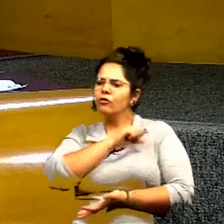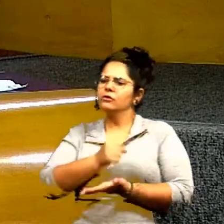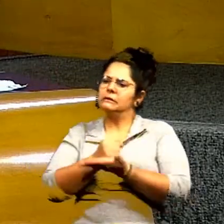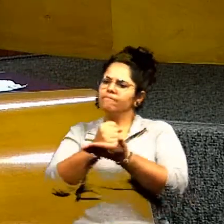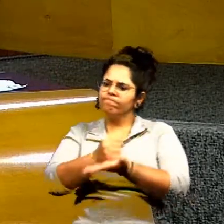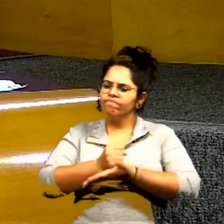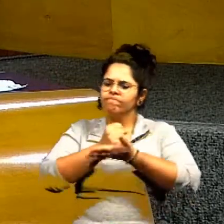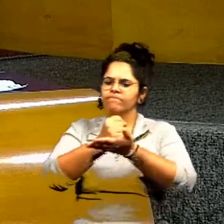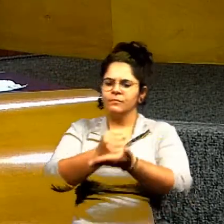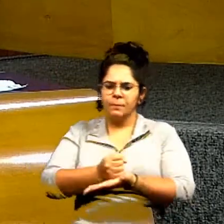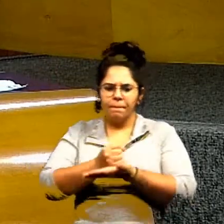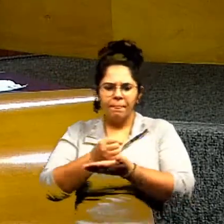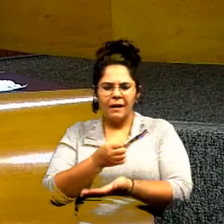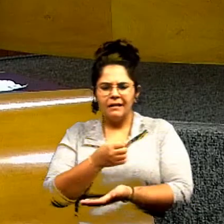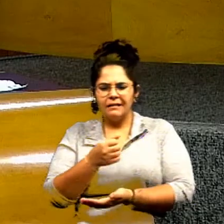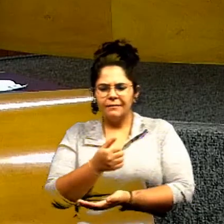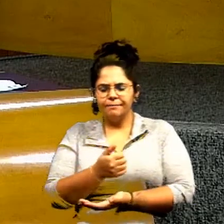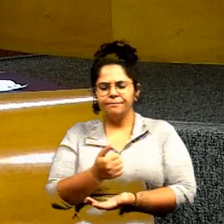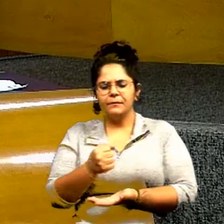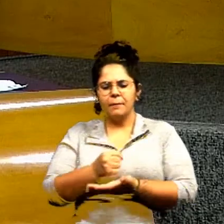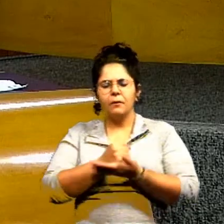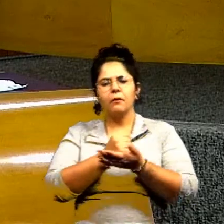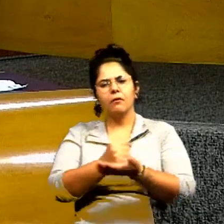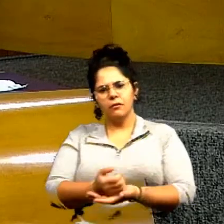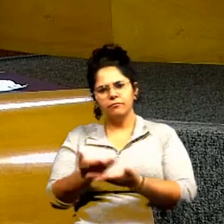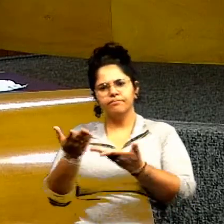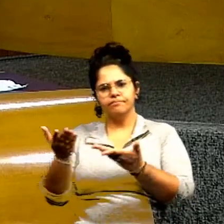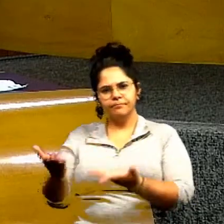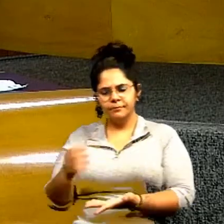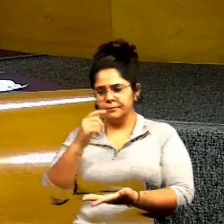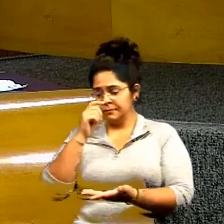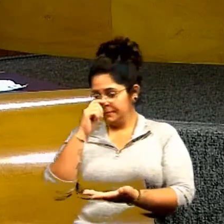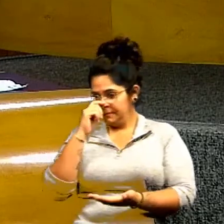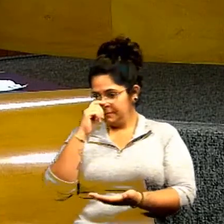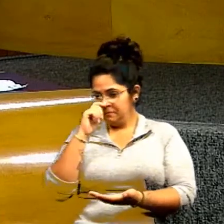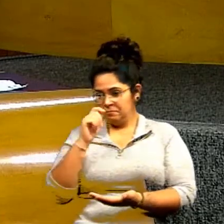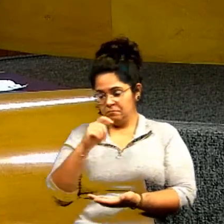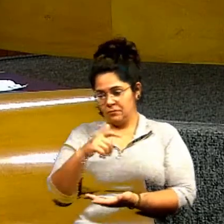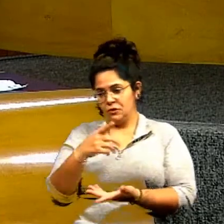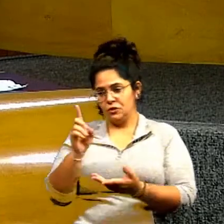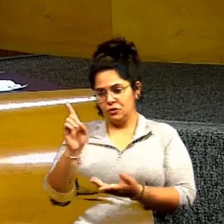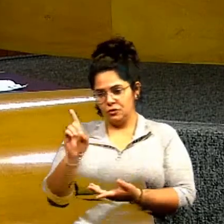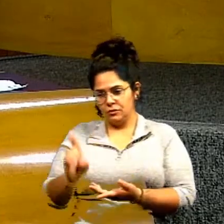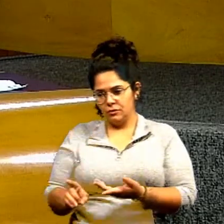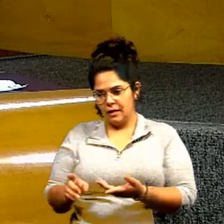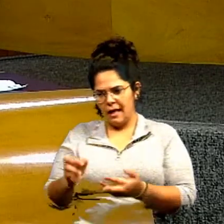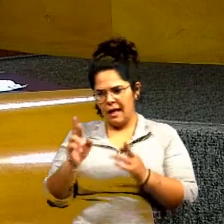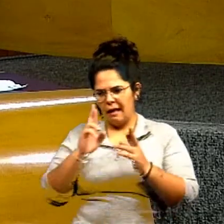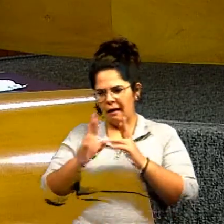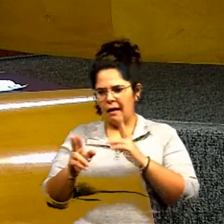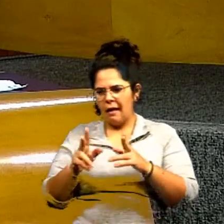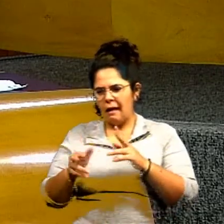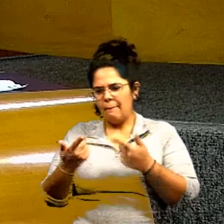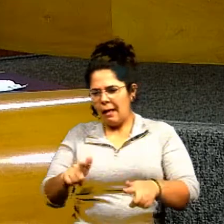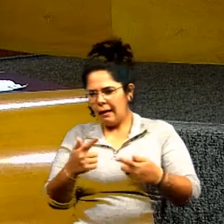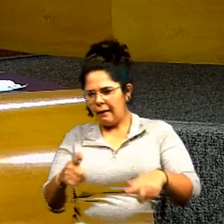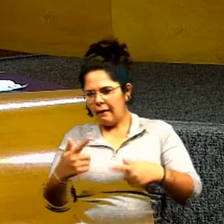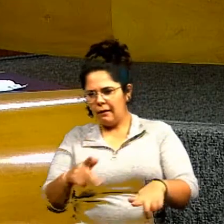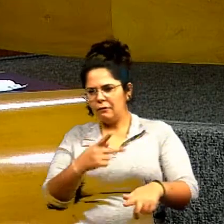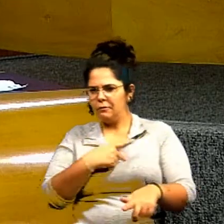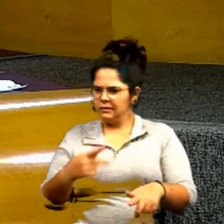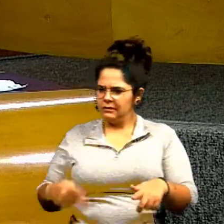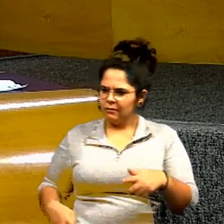Incrível, Carlin, com 780 milhões, nós ajudamos a provar, mas não temos direito. Você não pode reclamar que o prefeito está fazendo uma grande obra para você.